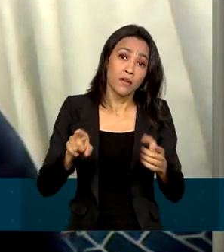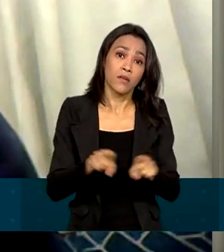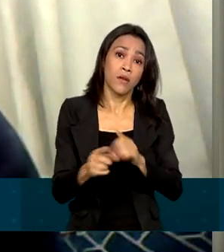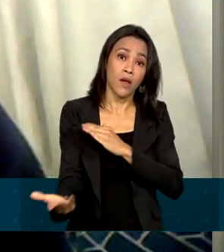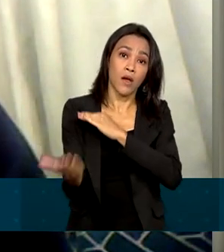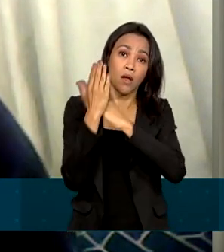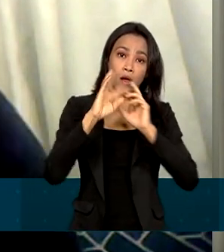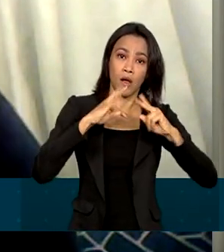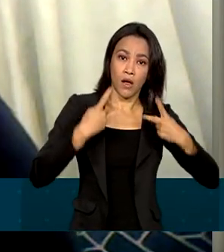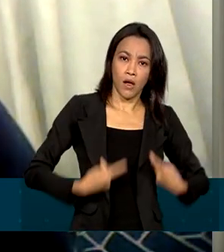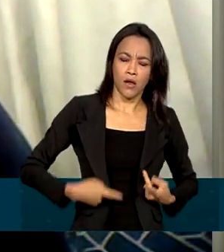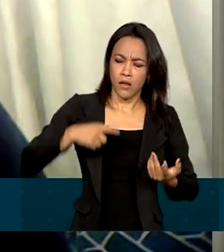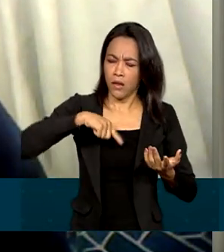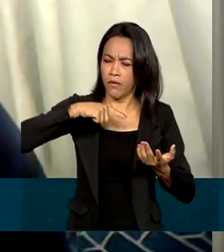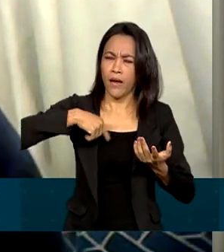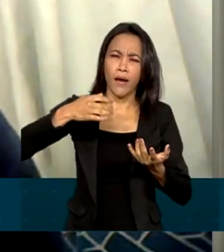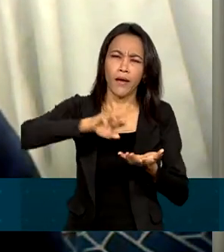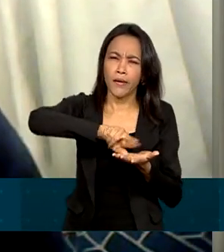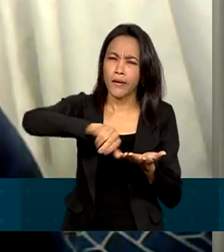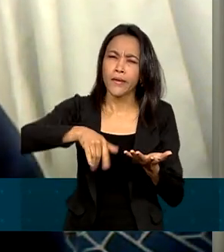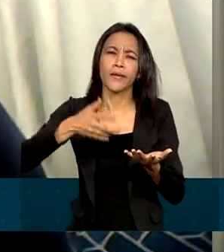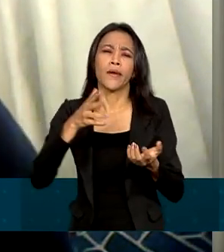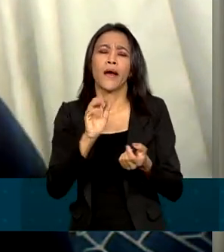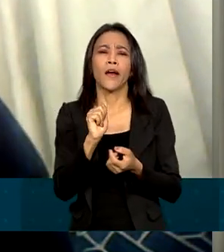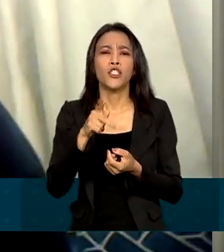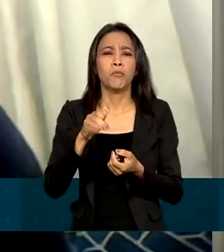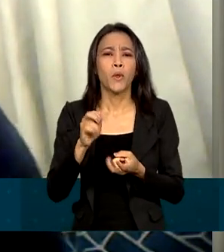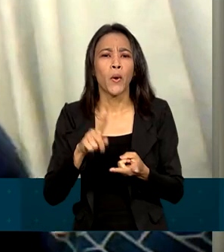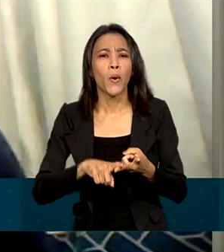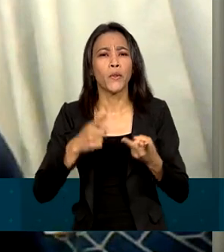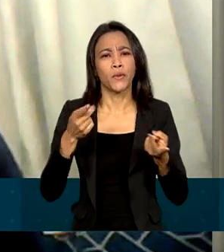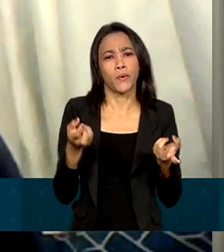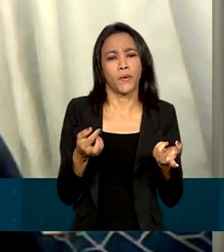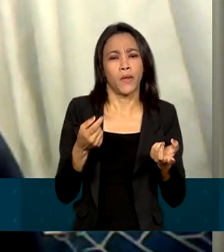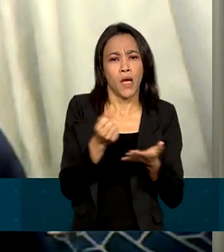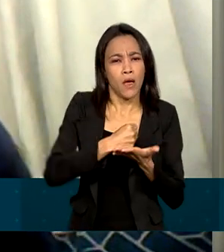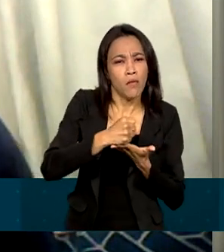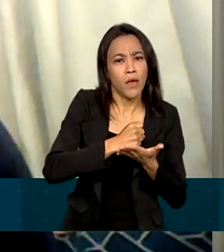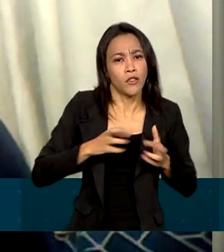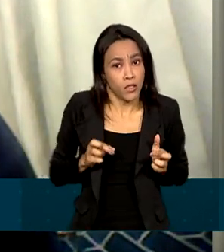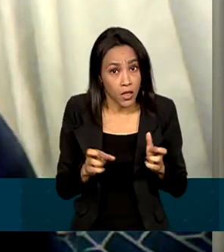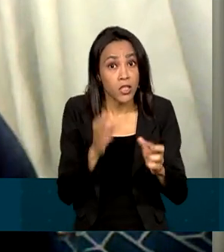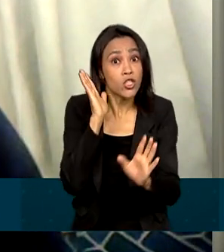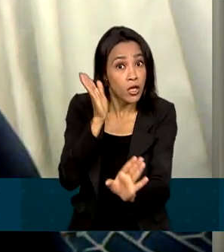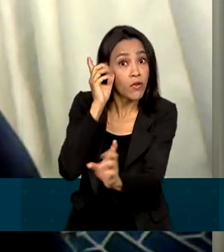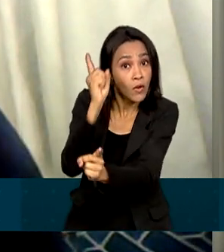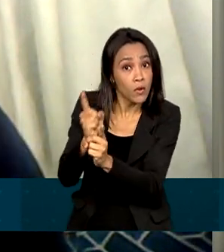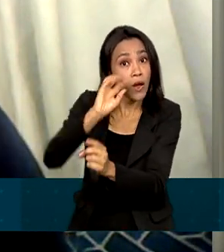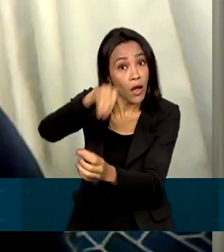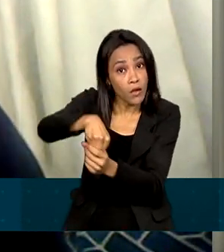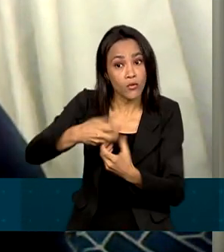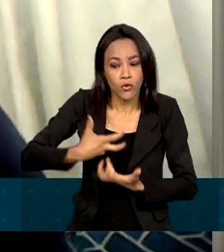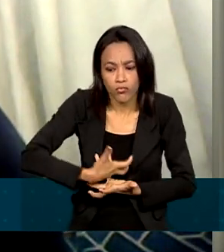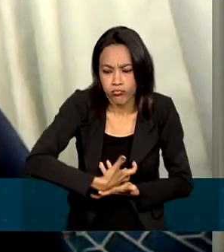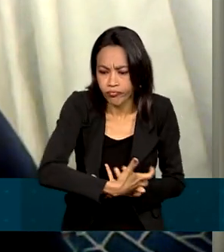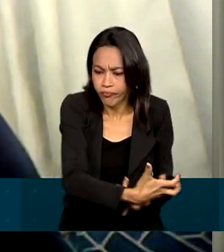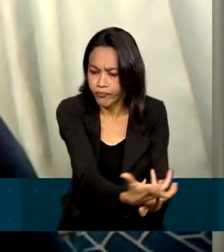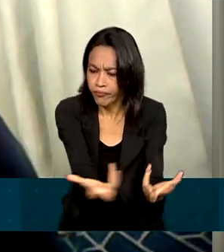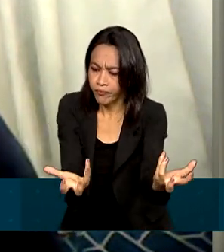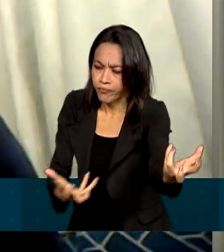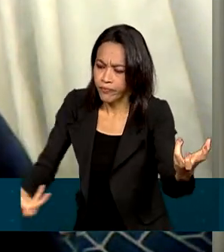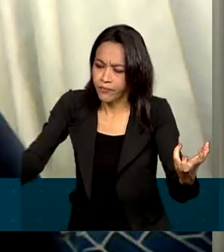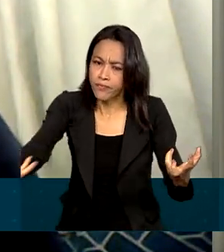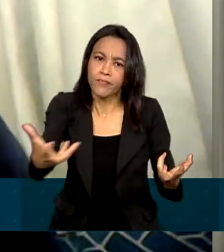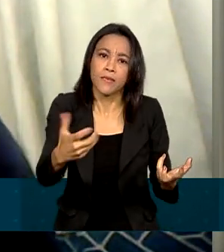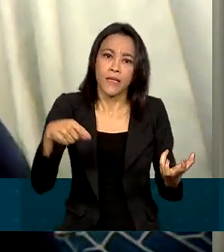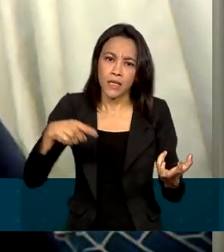Várias substâncias antibióticas, substâncias anti-câncer, já foram encontrados em Recife. Então o potencial que você tem para